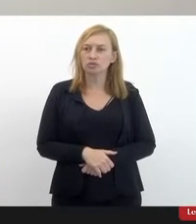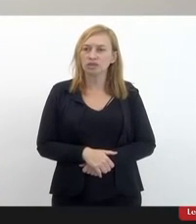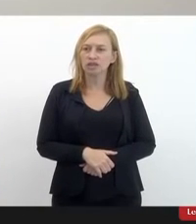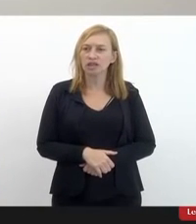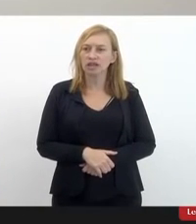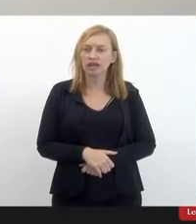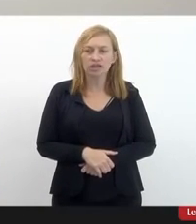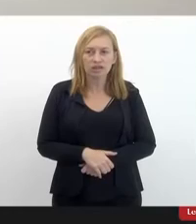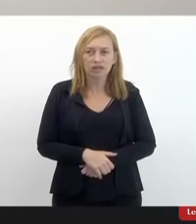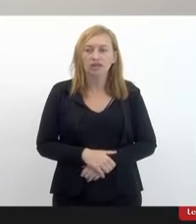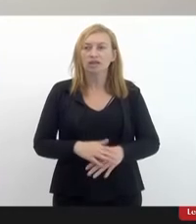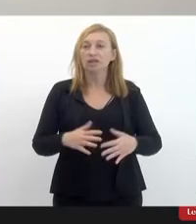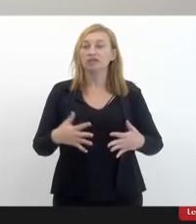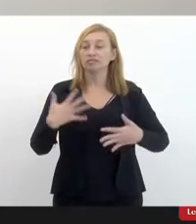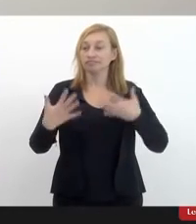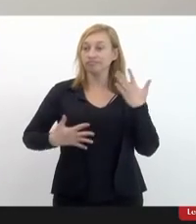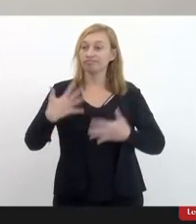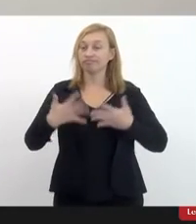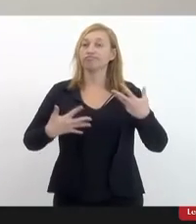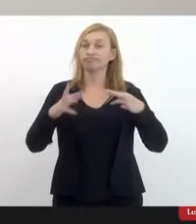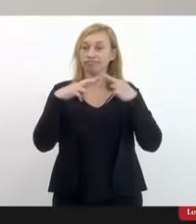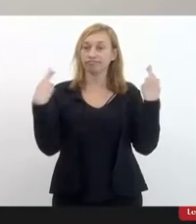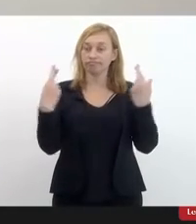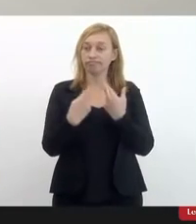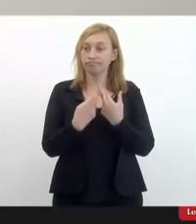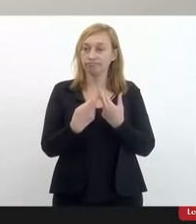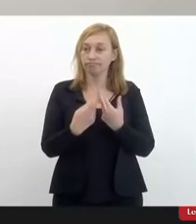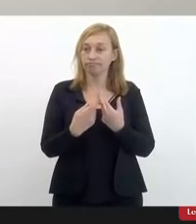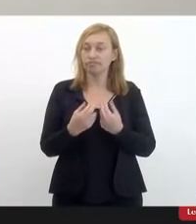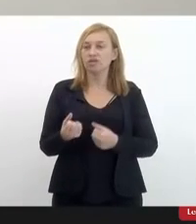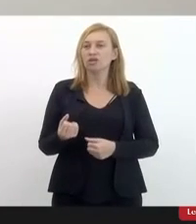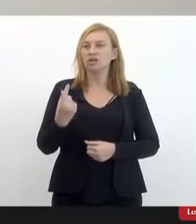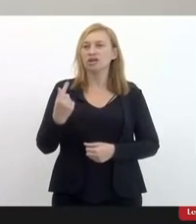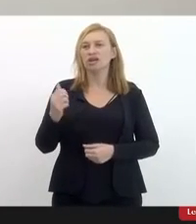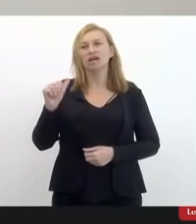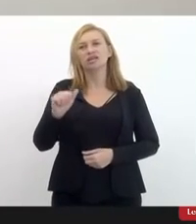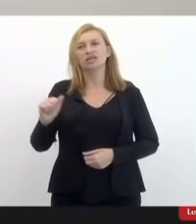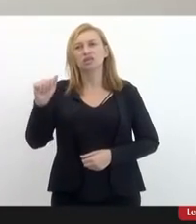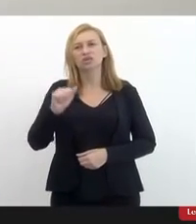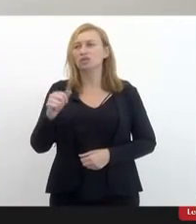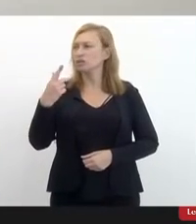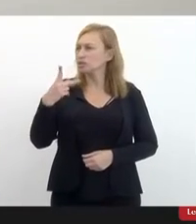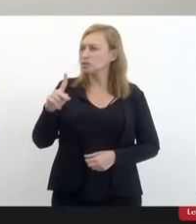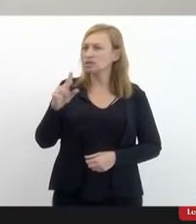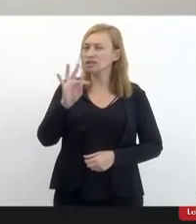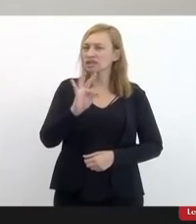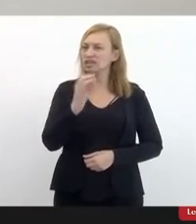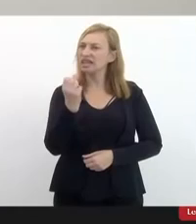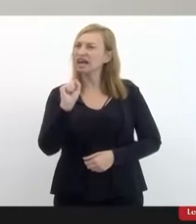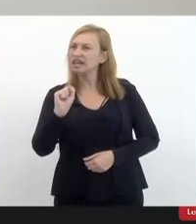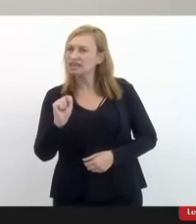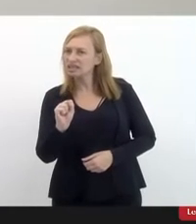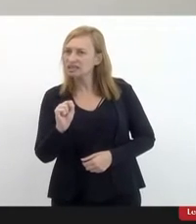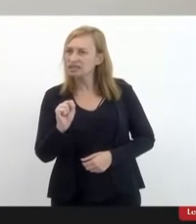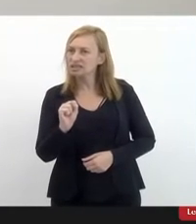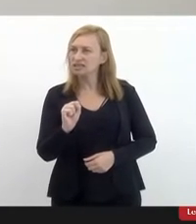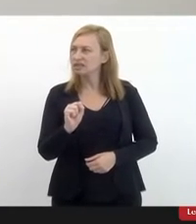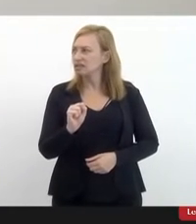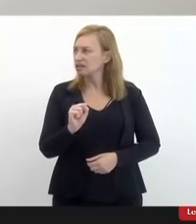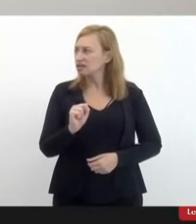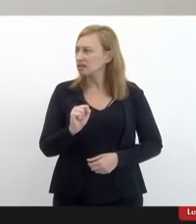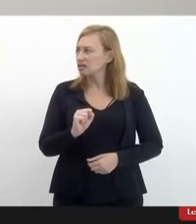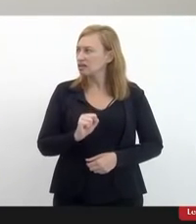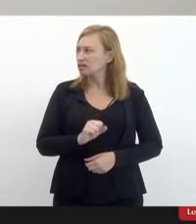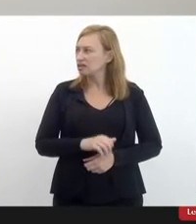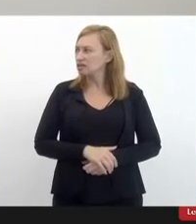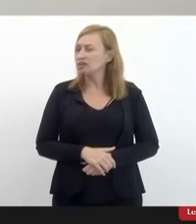tive o prazer de me reunir com uma ex-assessora do seu gabinete chamada Thaisa Siqueira, uma pessoa muito querida, que tem